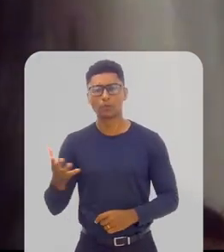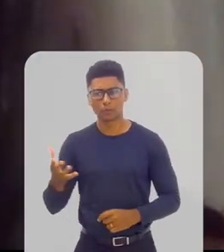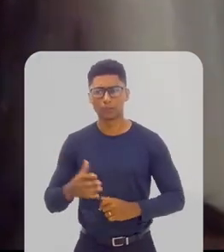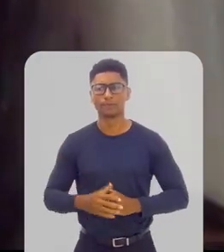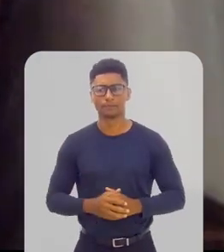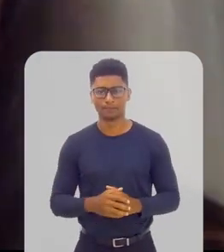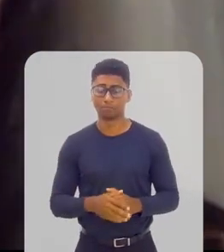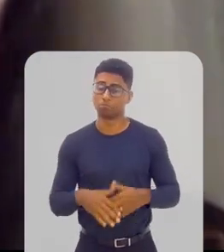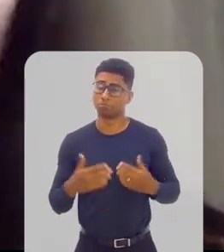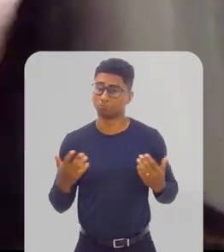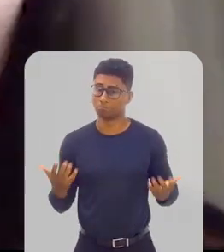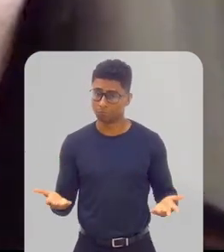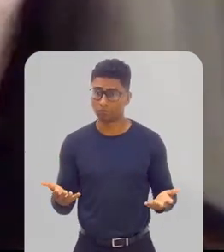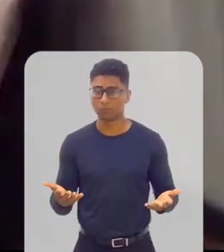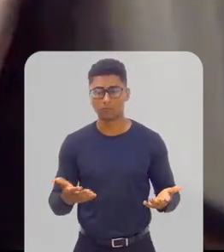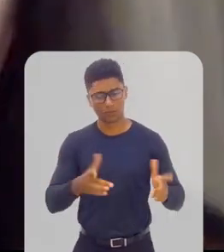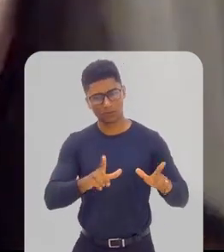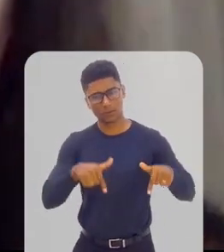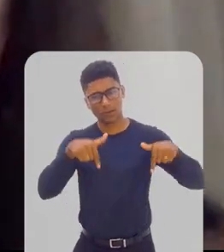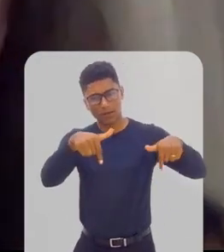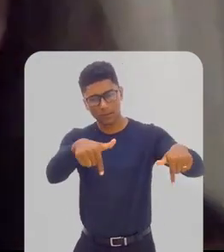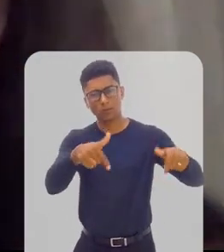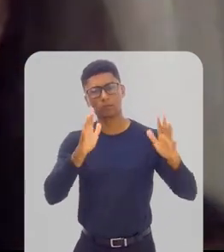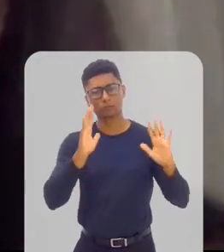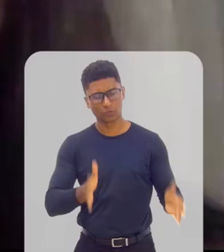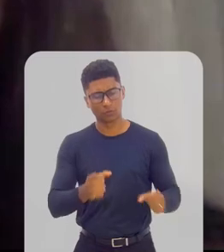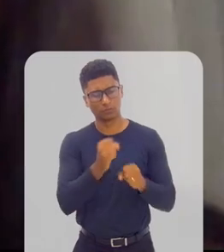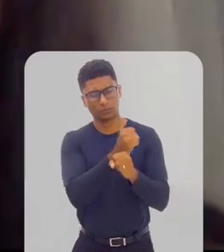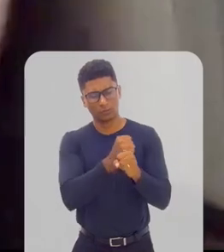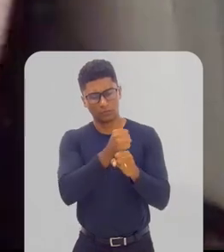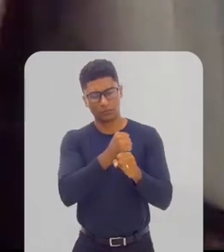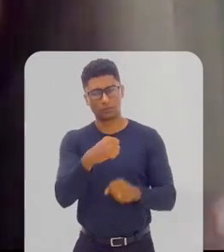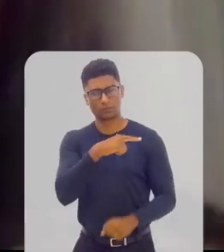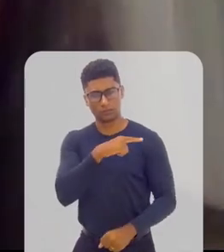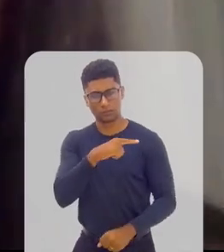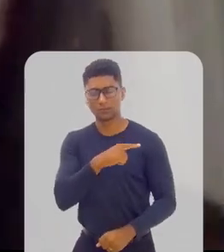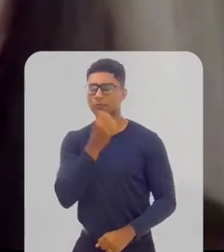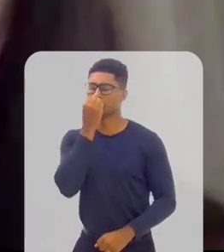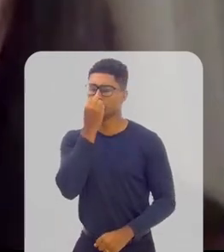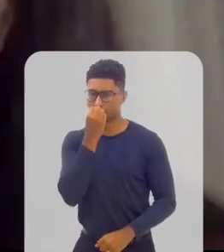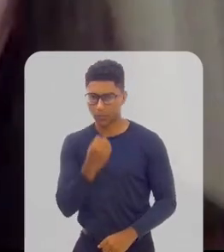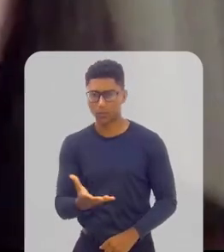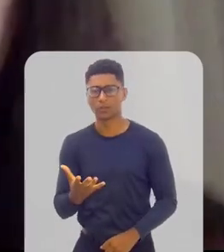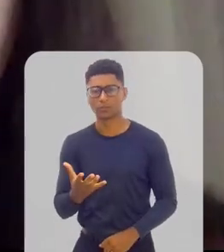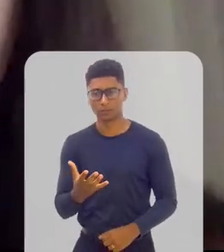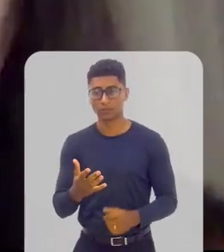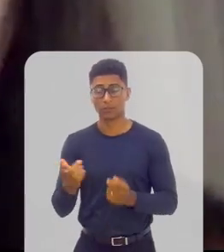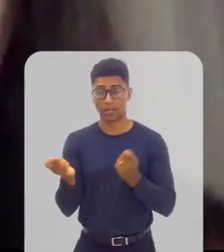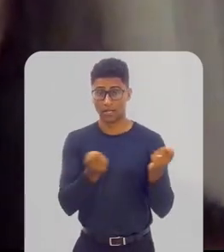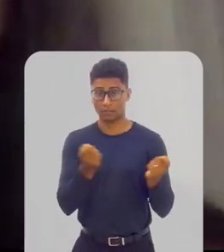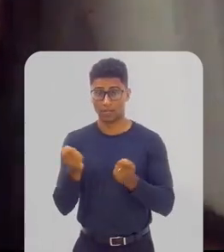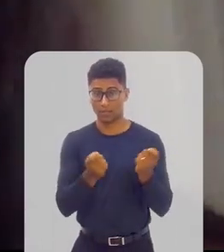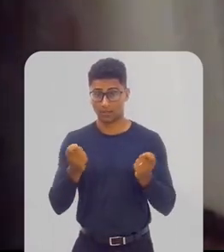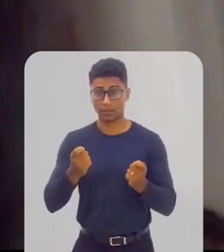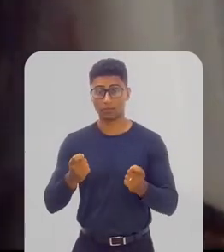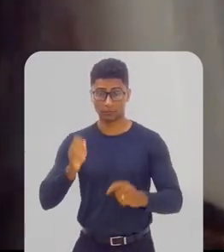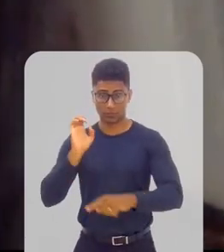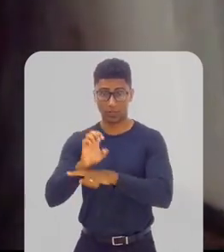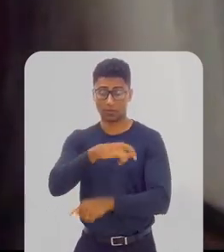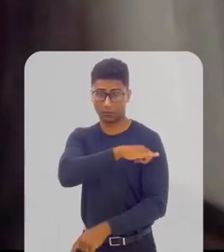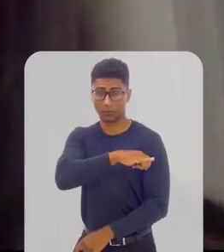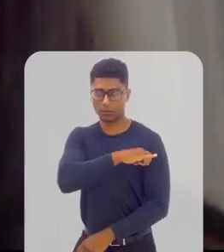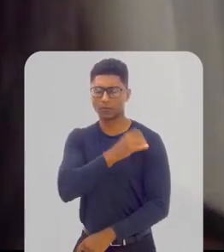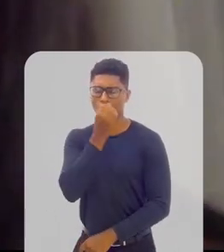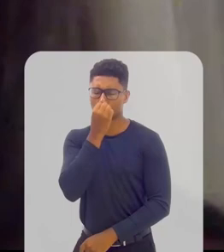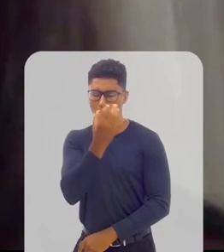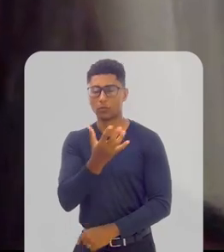pública estadual. Então, essa é uma iniciativa que já existe há alguns anos, traz muitos benefícios para a administração pública estadual, e